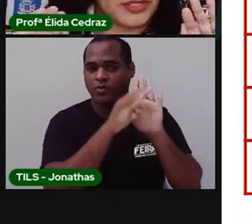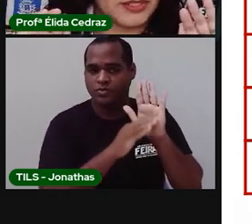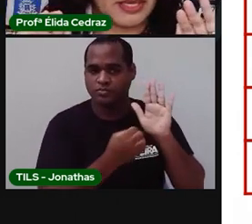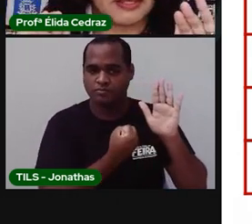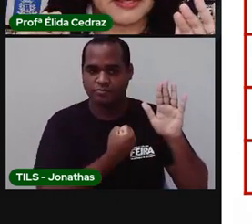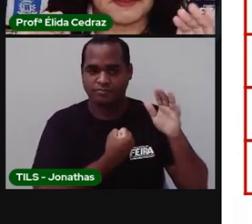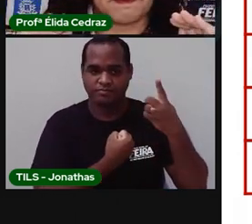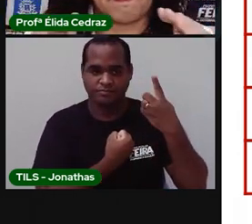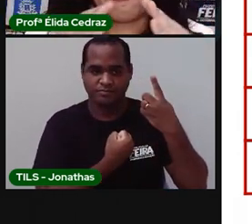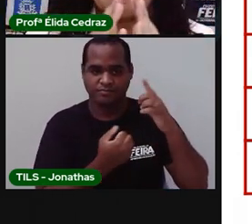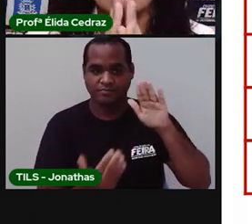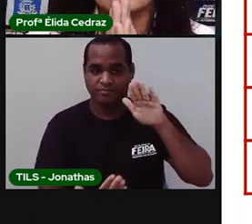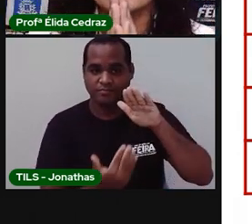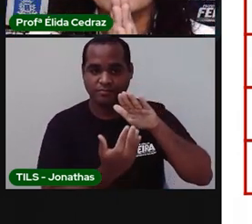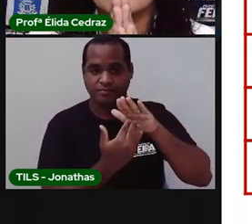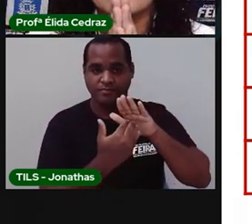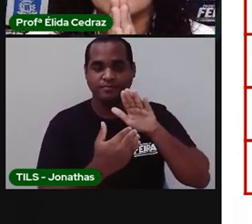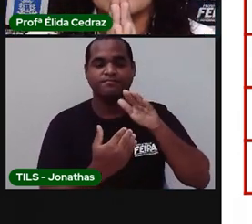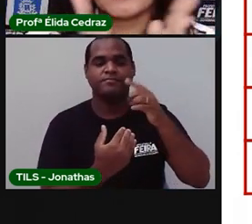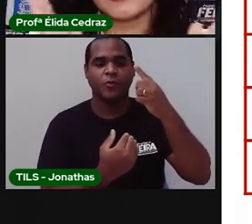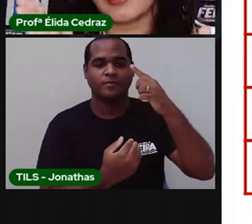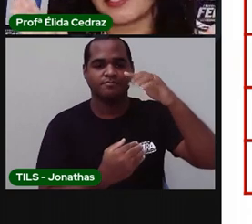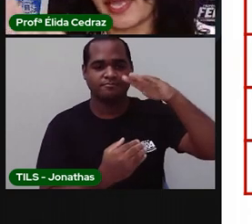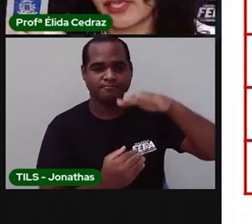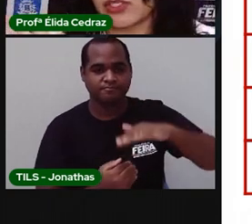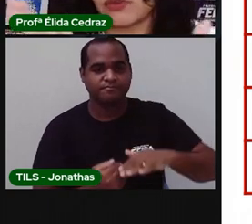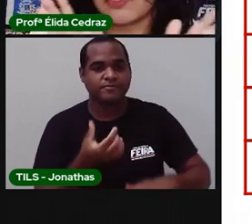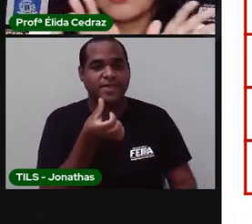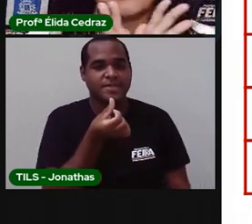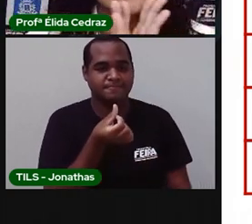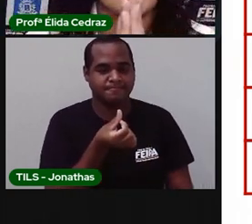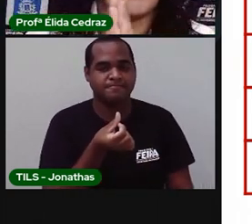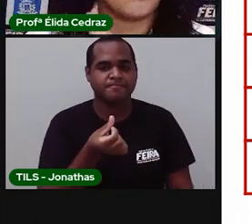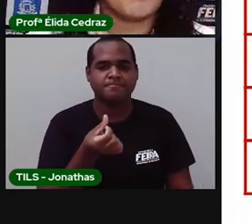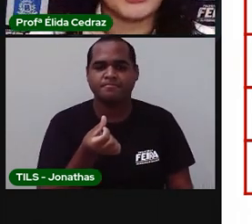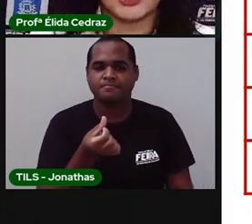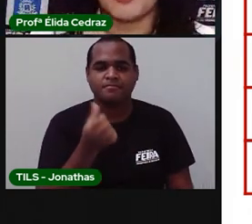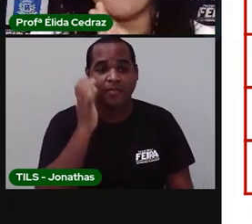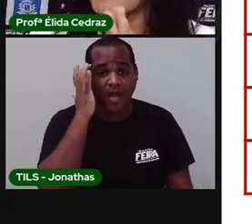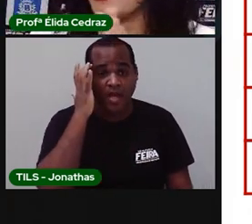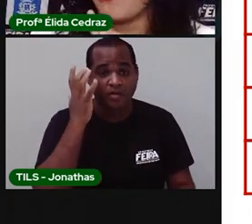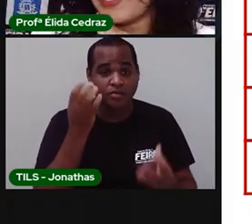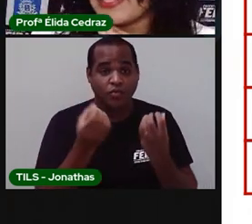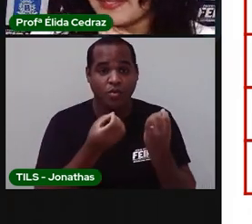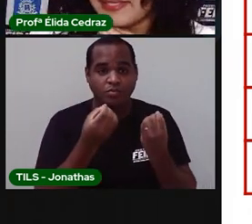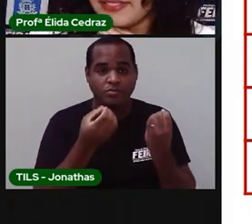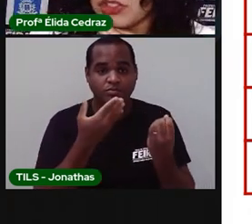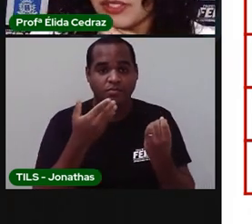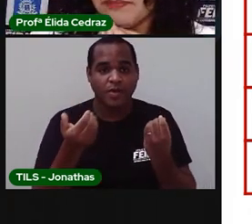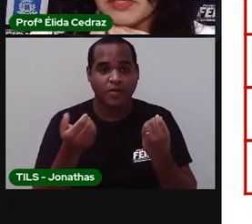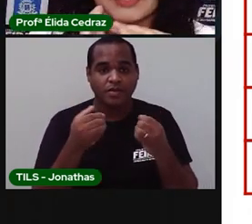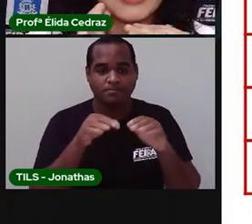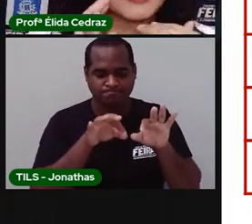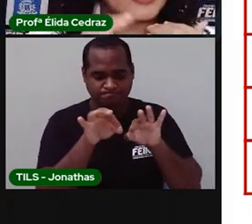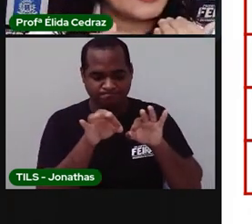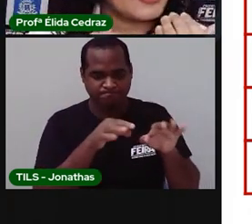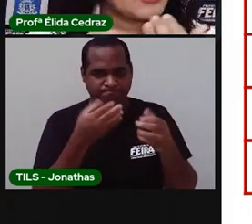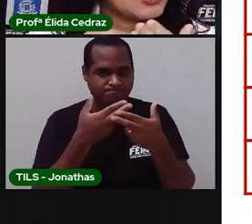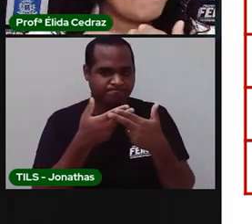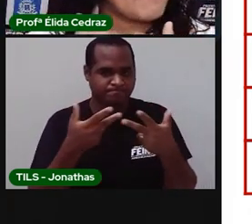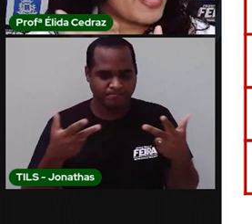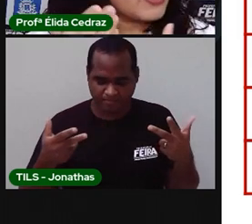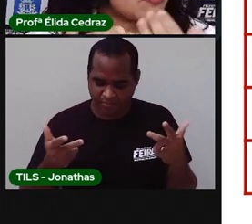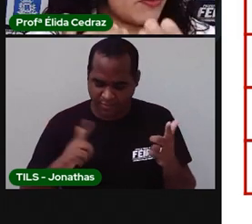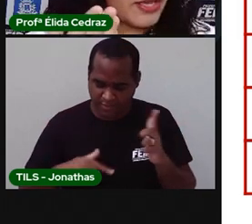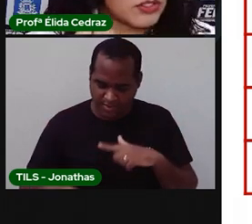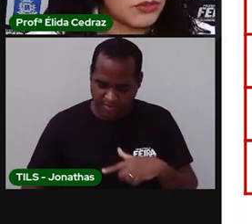de 1 a 6. Vocês acham que tem como a gente melhorar essa lista, deixar essa